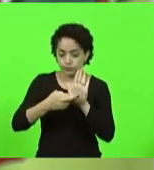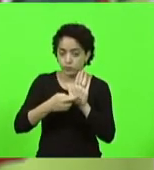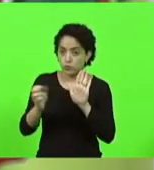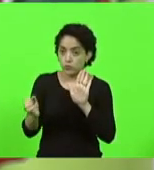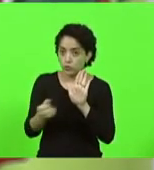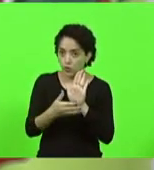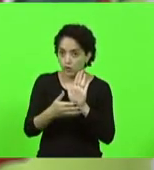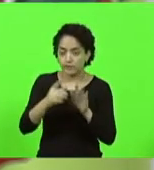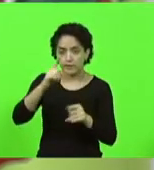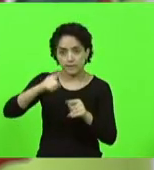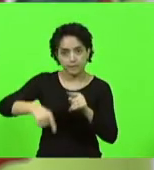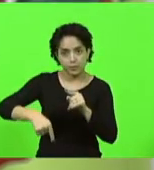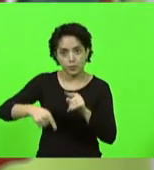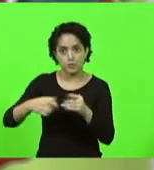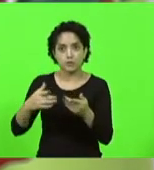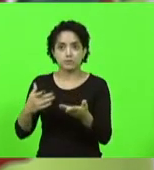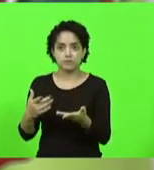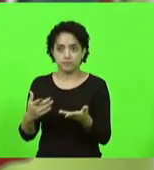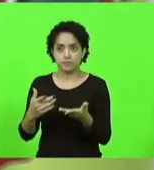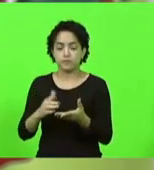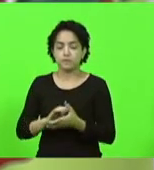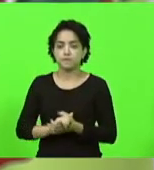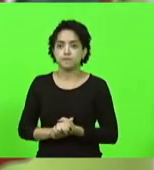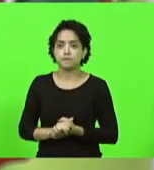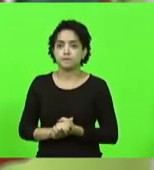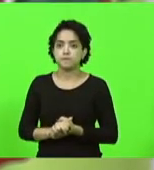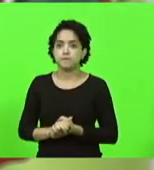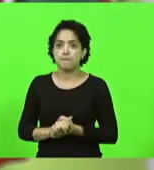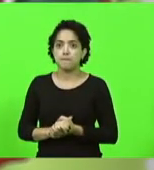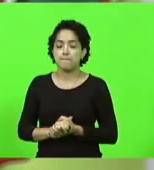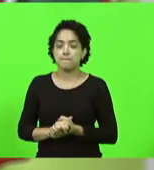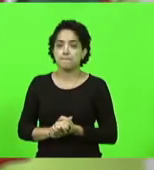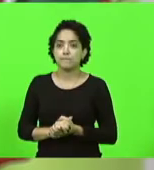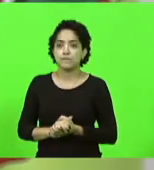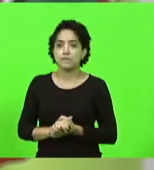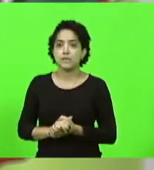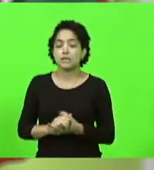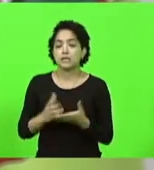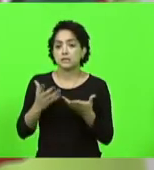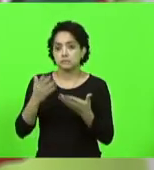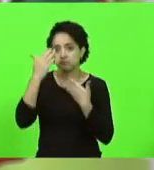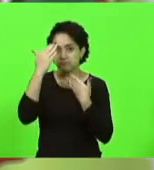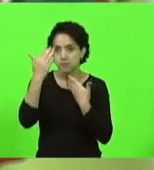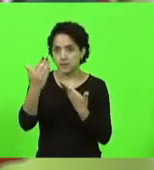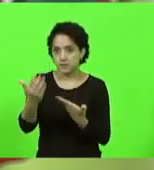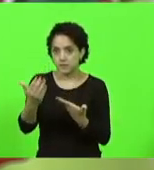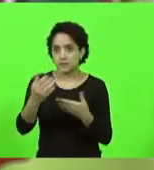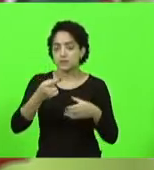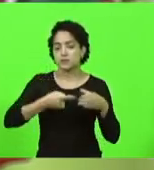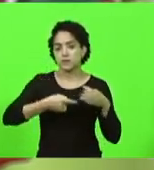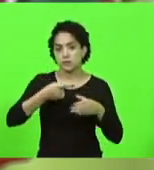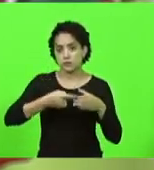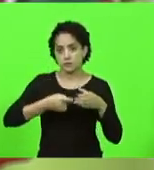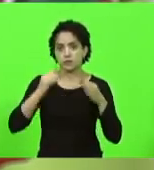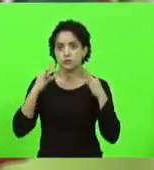definitivo esse tipo de atividade aqui no nosso Estado. E eu quero agradecer à Comissão de Turismo e Ambiente, senhor presidente, e pedir a